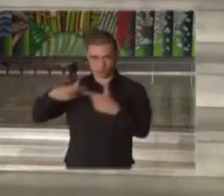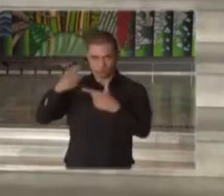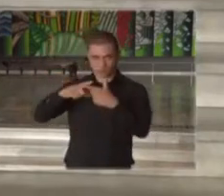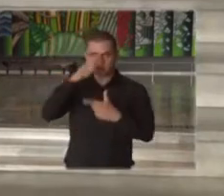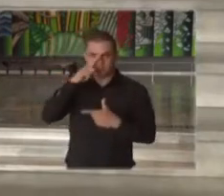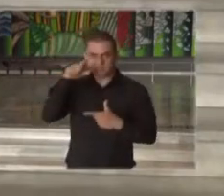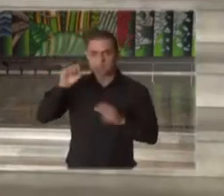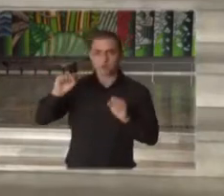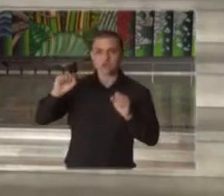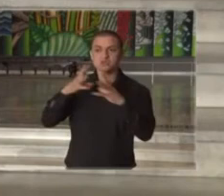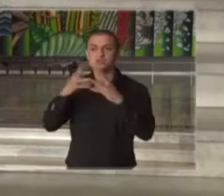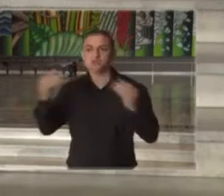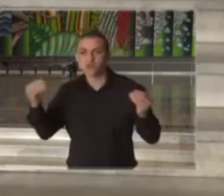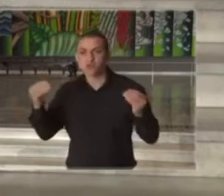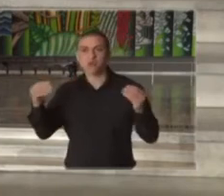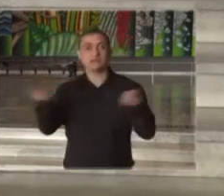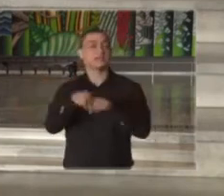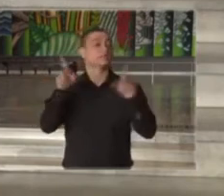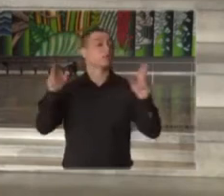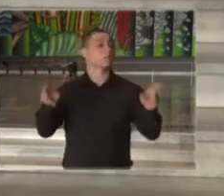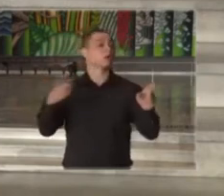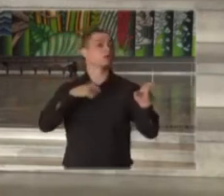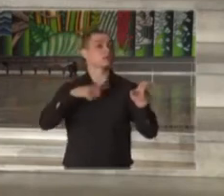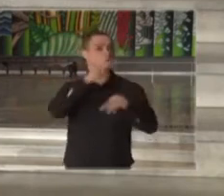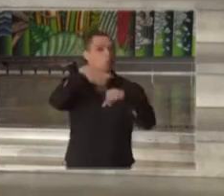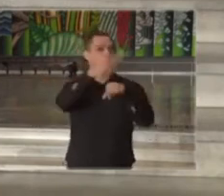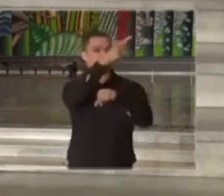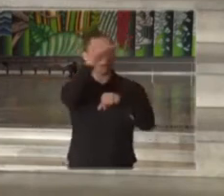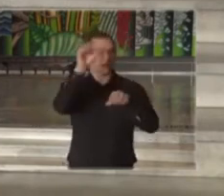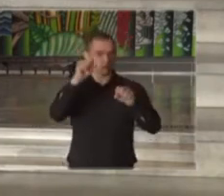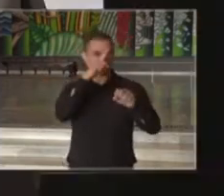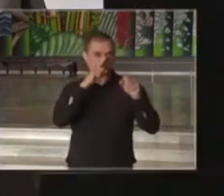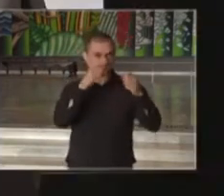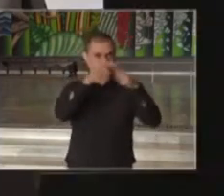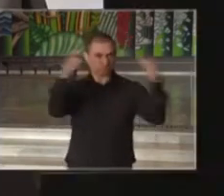inteiro, assim como já tem sido em outros países do mundo?